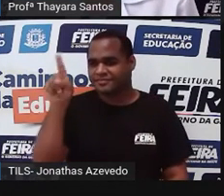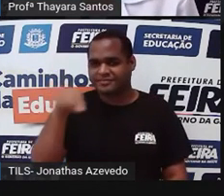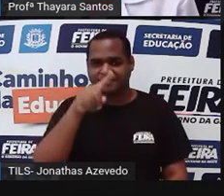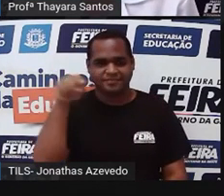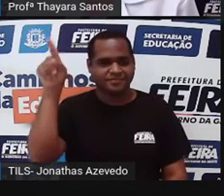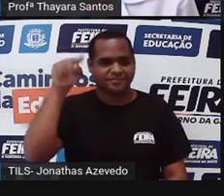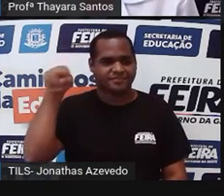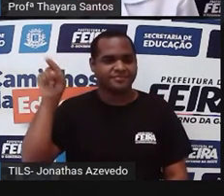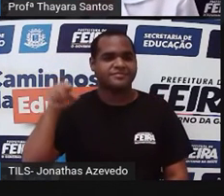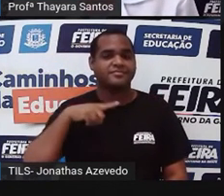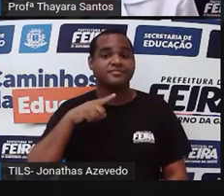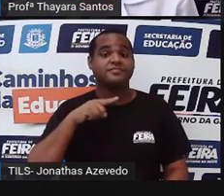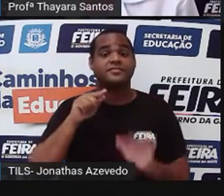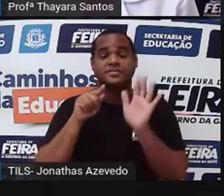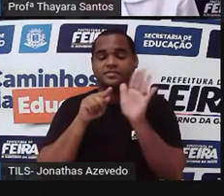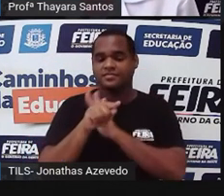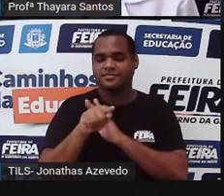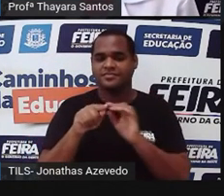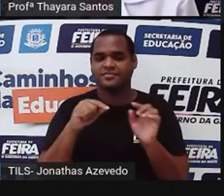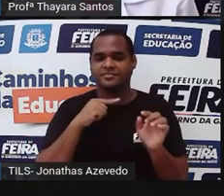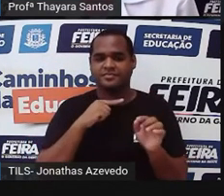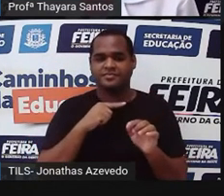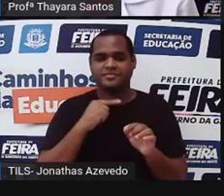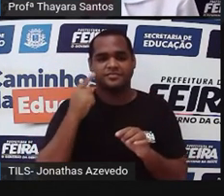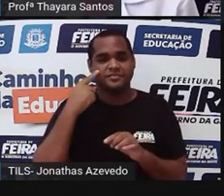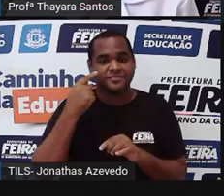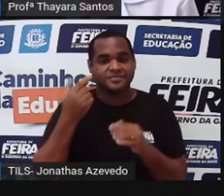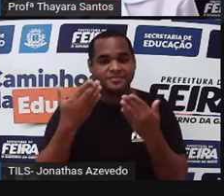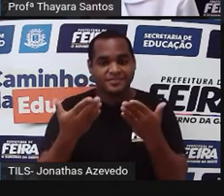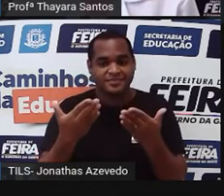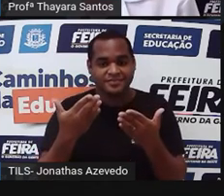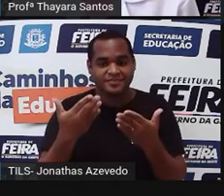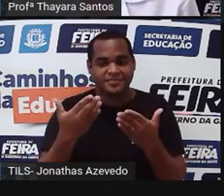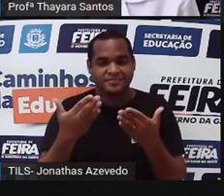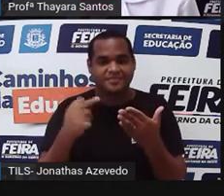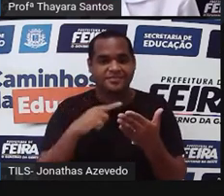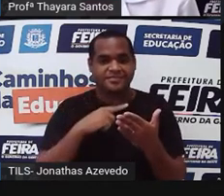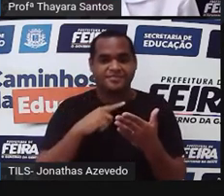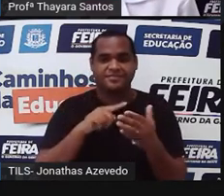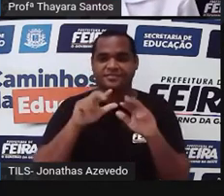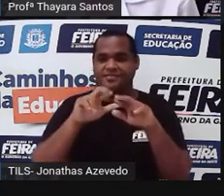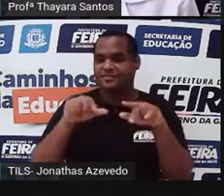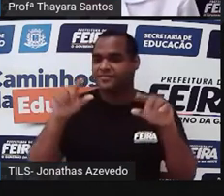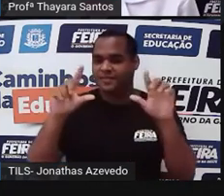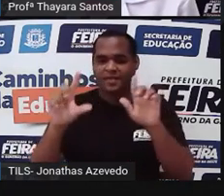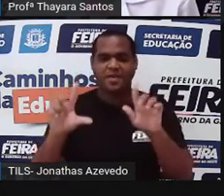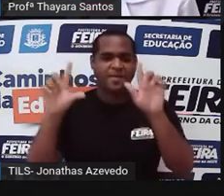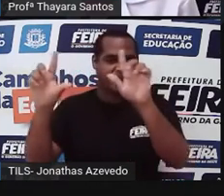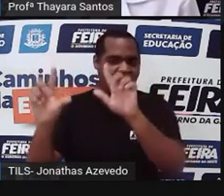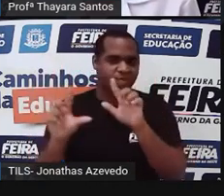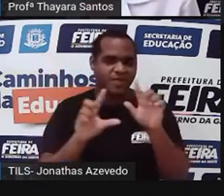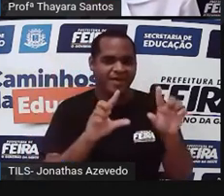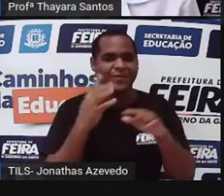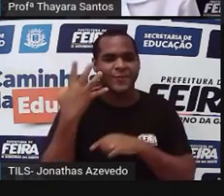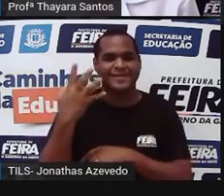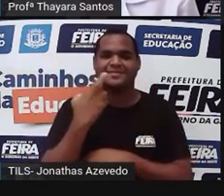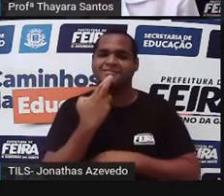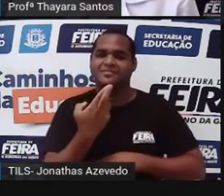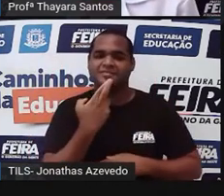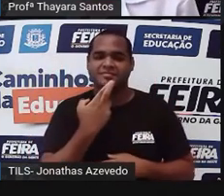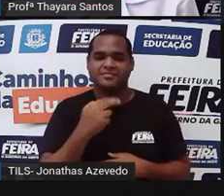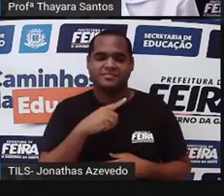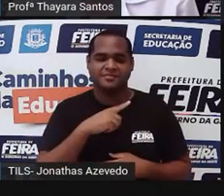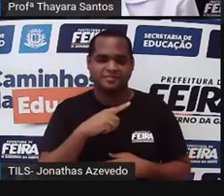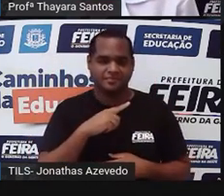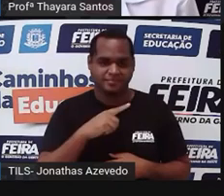embaixo vai aparecer uma pergunta. Você é esse bonequinho aqui e essas quatro caixinhas são as opções de resposta. Sua função